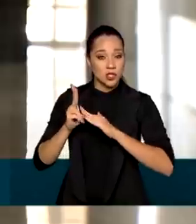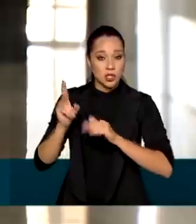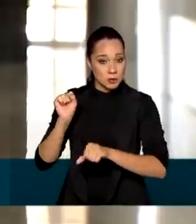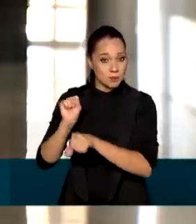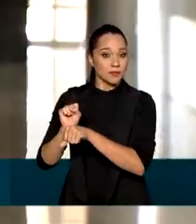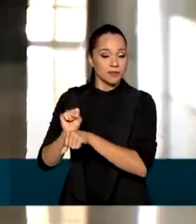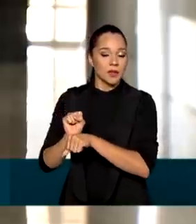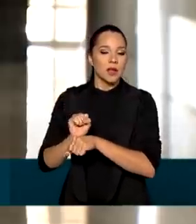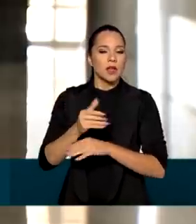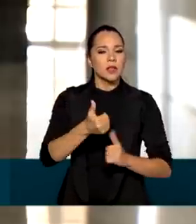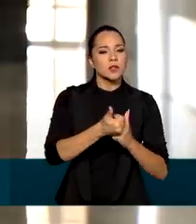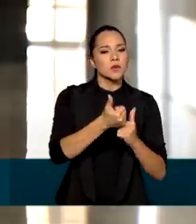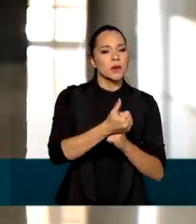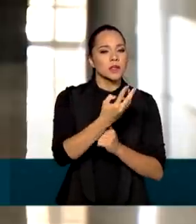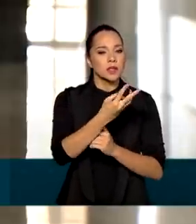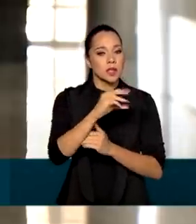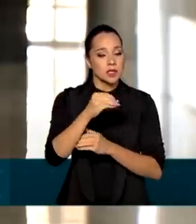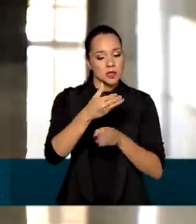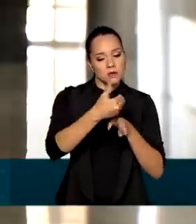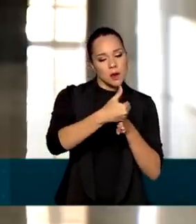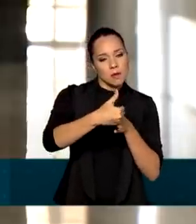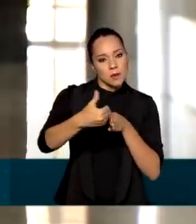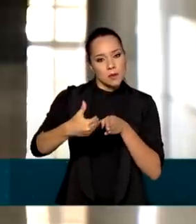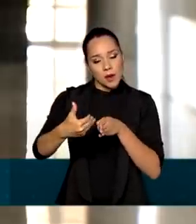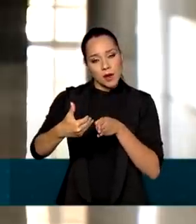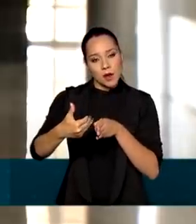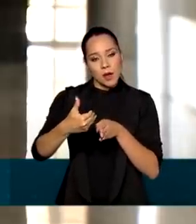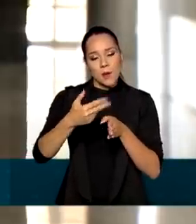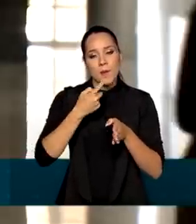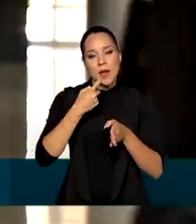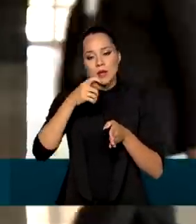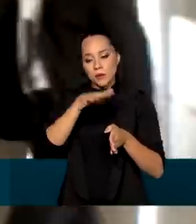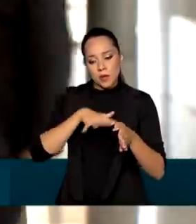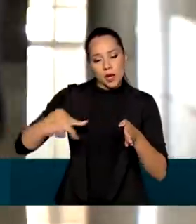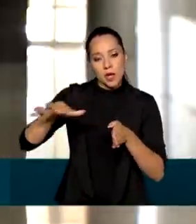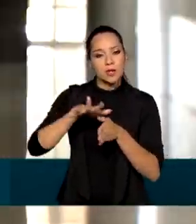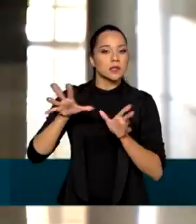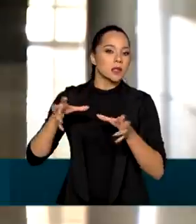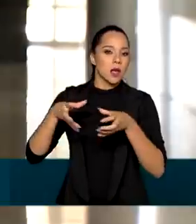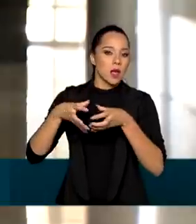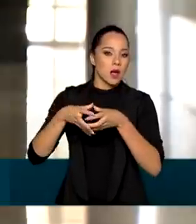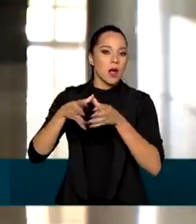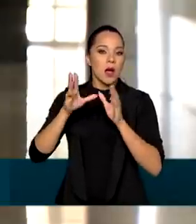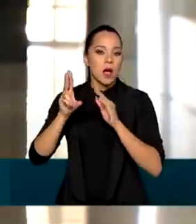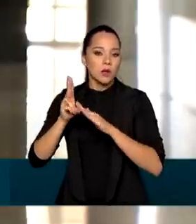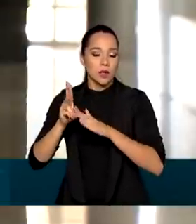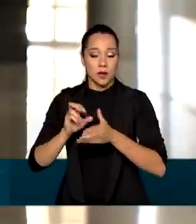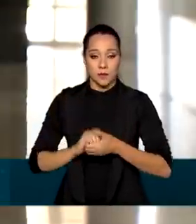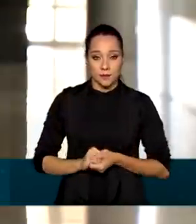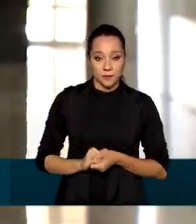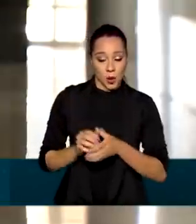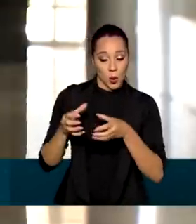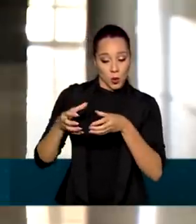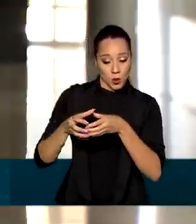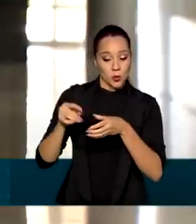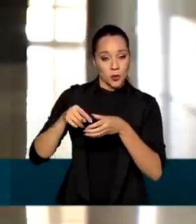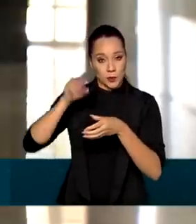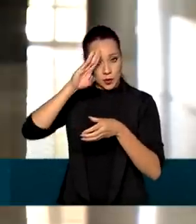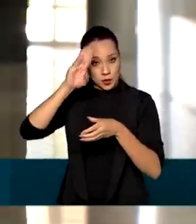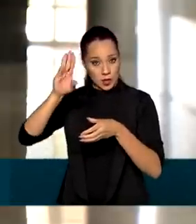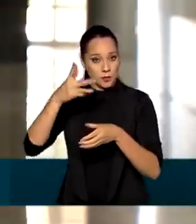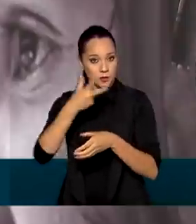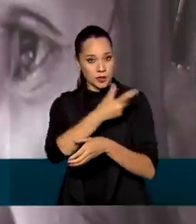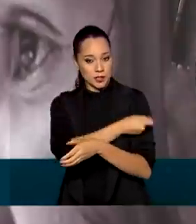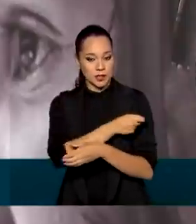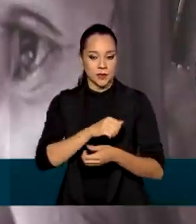suporte a 300 barreiras sanitárias nas proximidades das aldeias. O grupo também é prioridade na